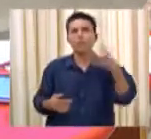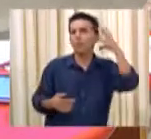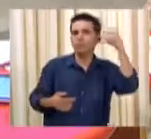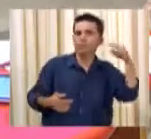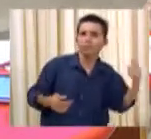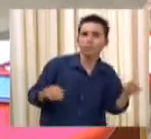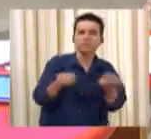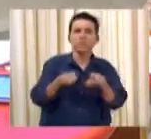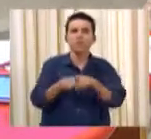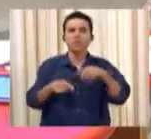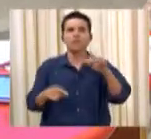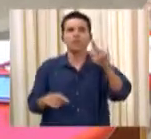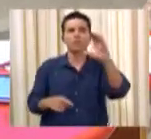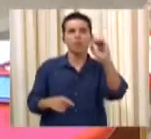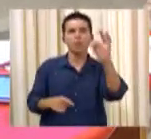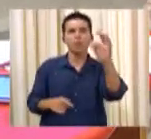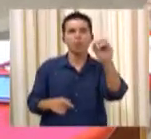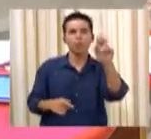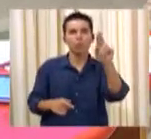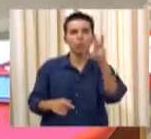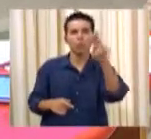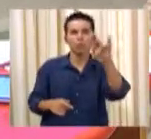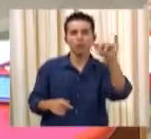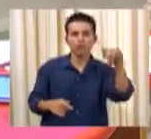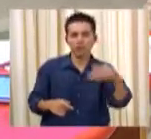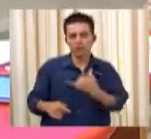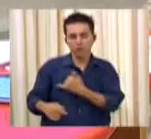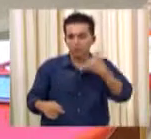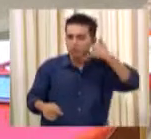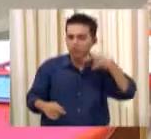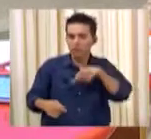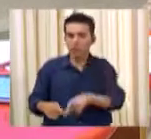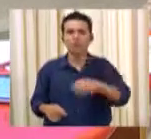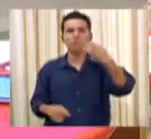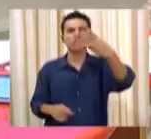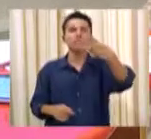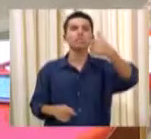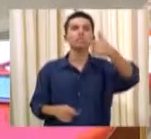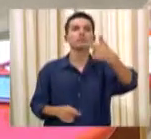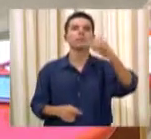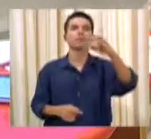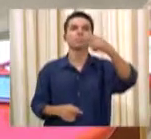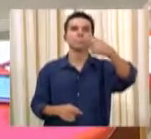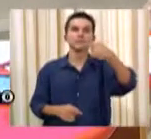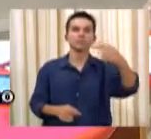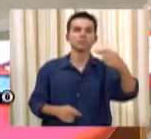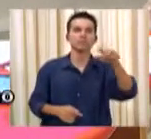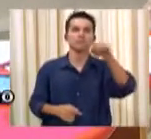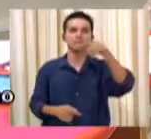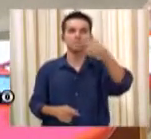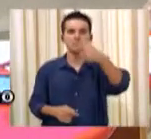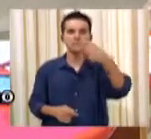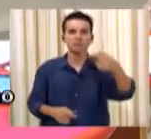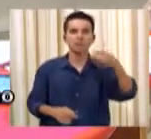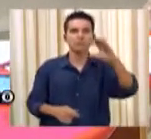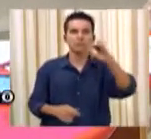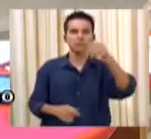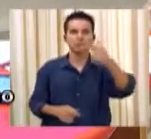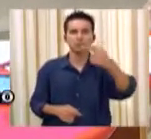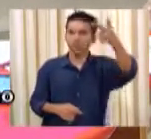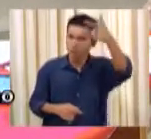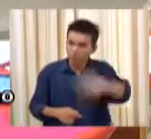inscrições podem ser feitas pelo telefone 3277-7722, vou repetir,